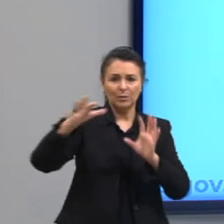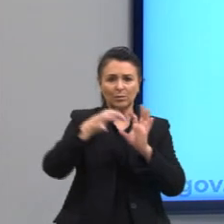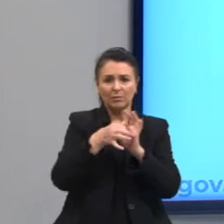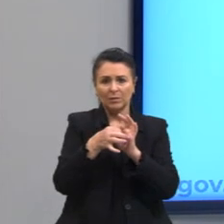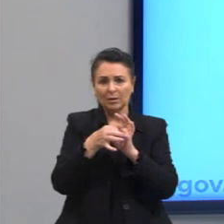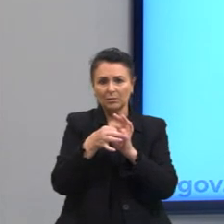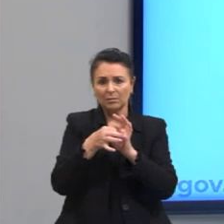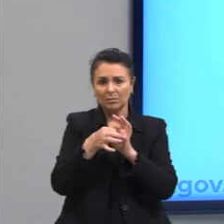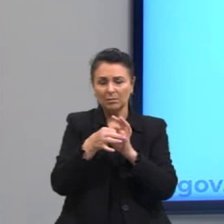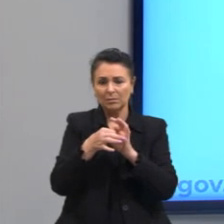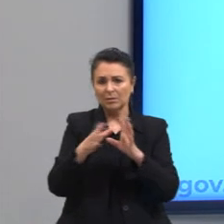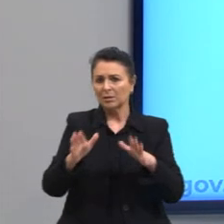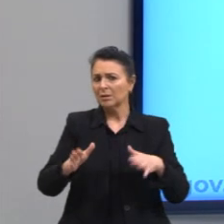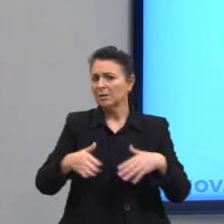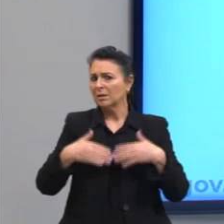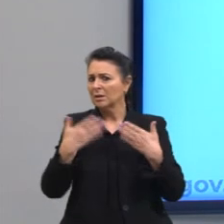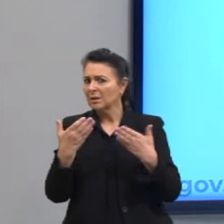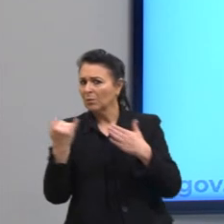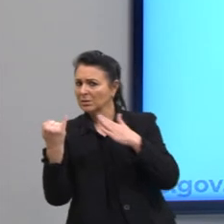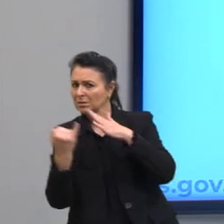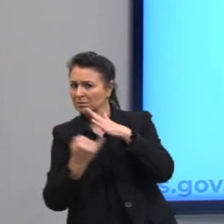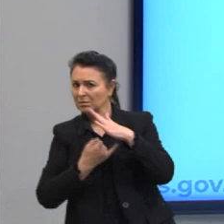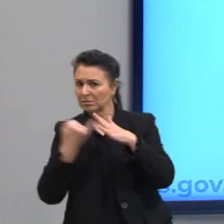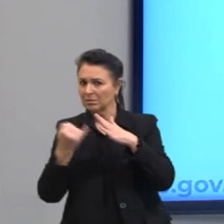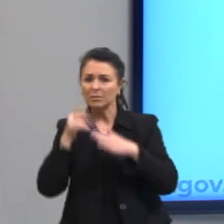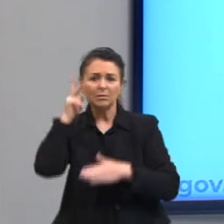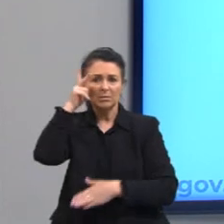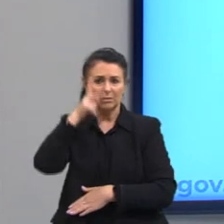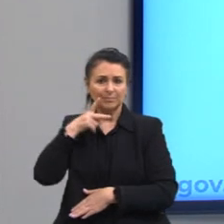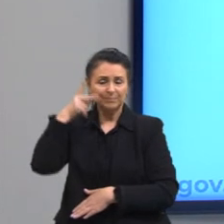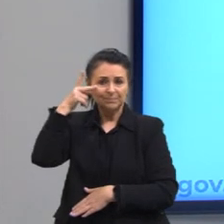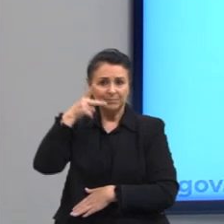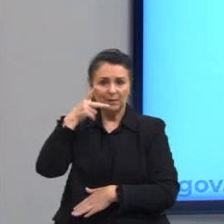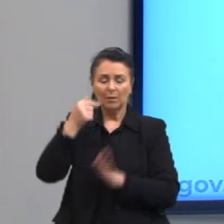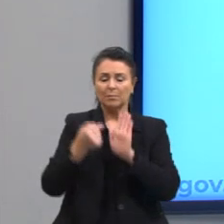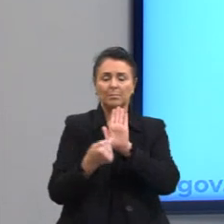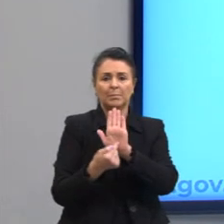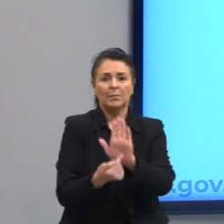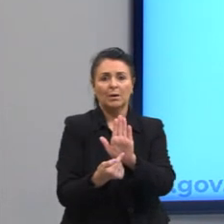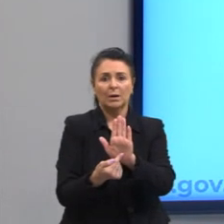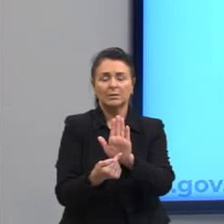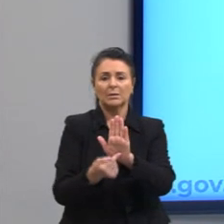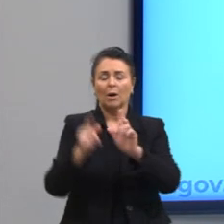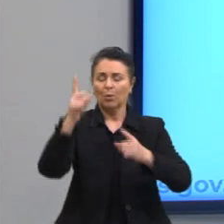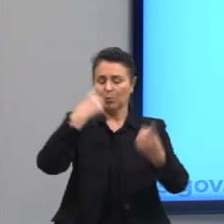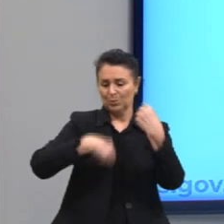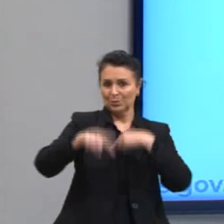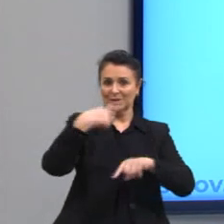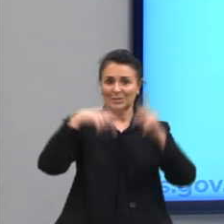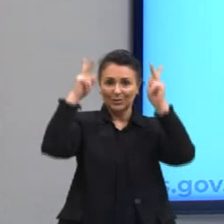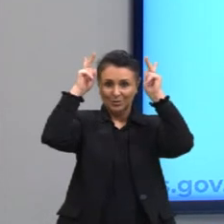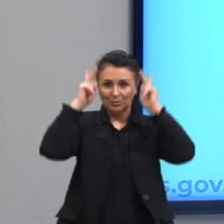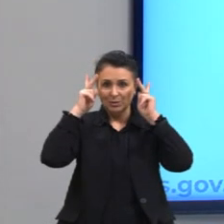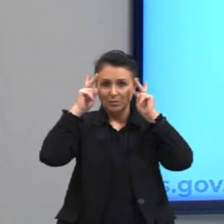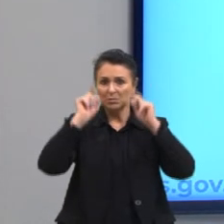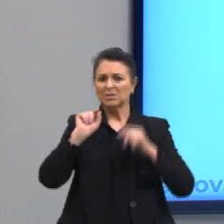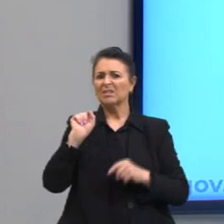essa institucionalização política mostra o sucesso dos príncipes em